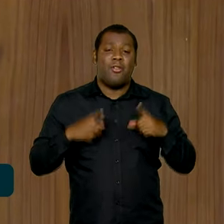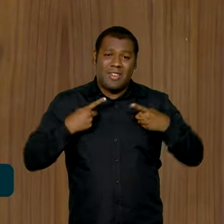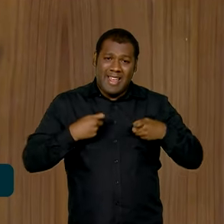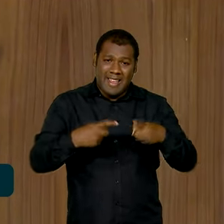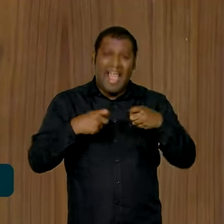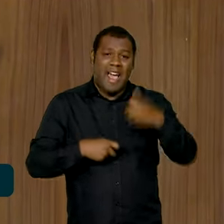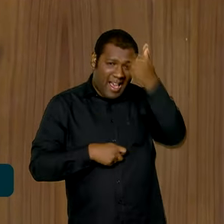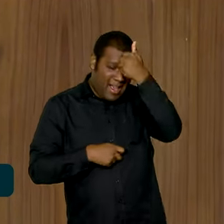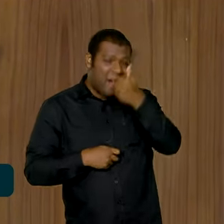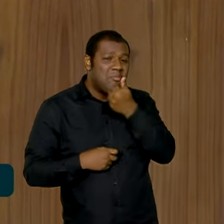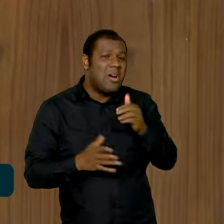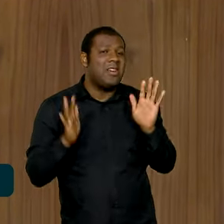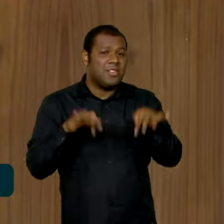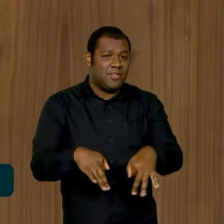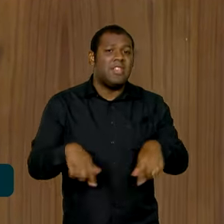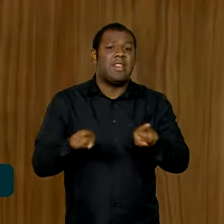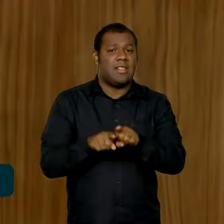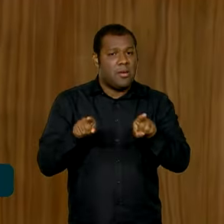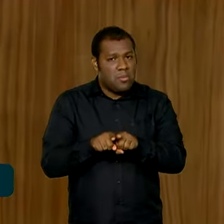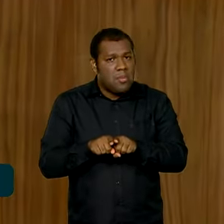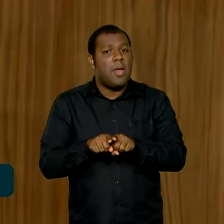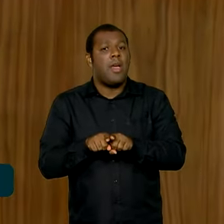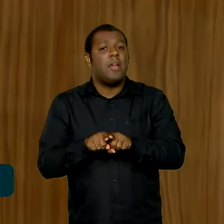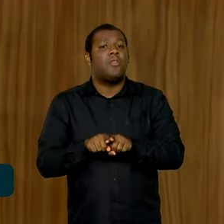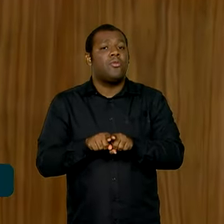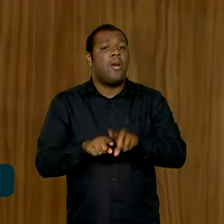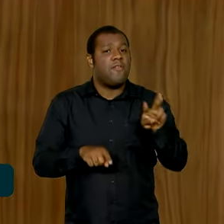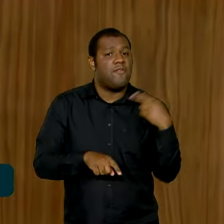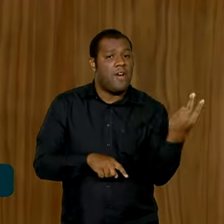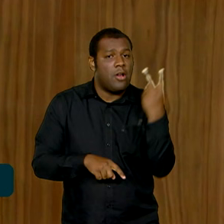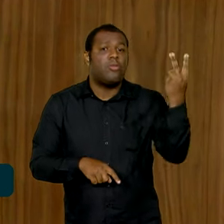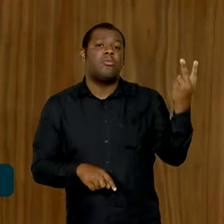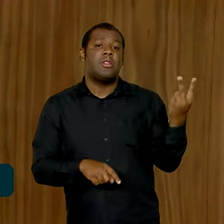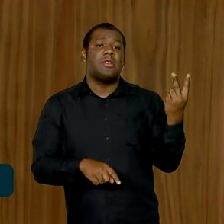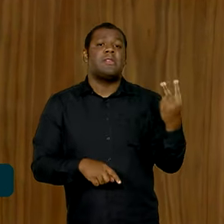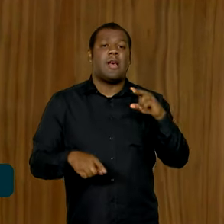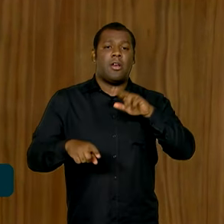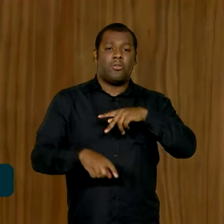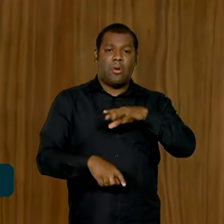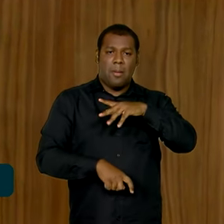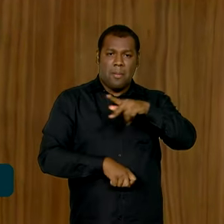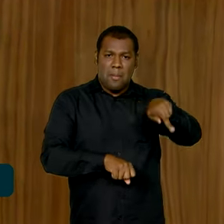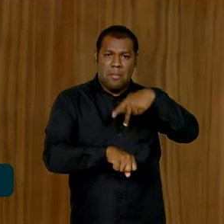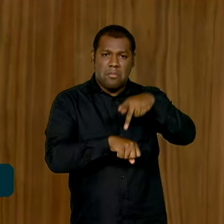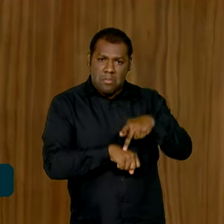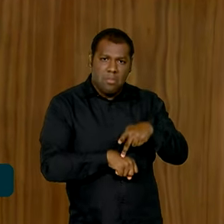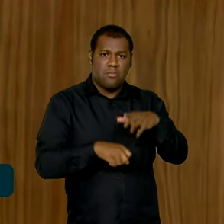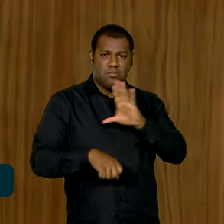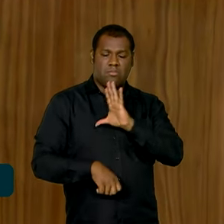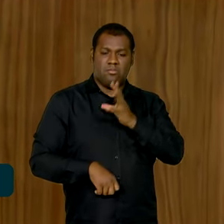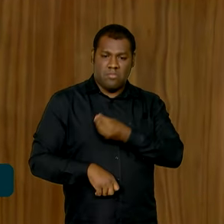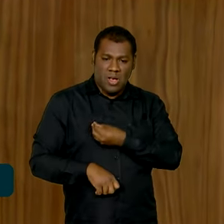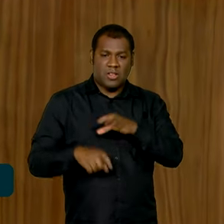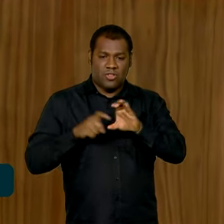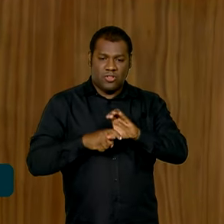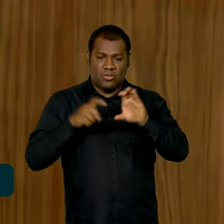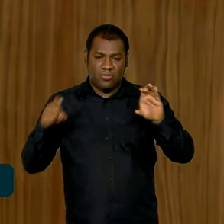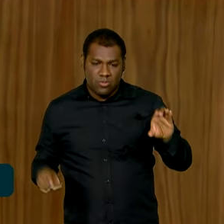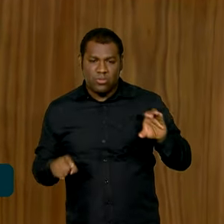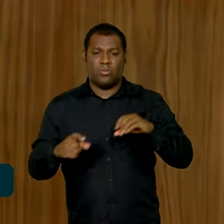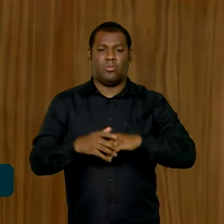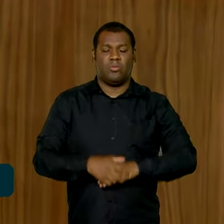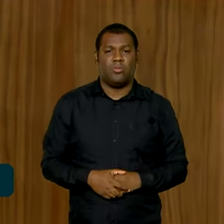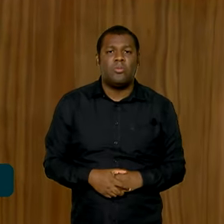reconhecimento do Estado palestino. Não haverá paz enquanto não houver um Estado palestino dentro de fronteiras